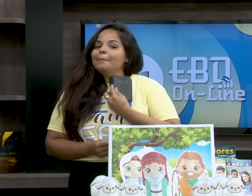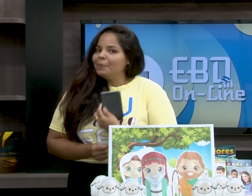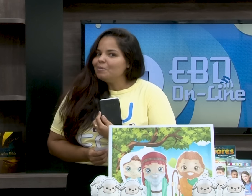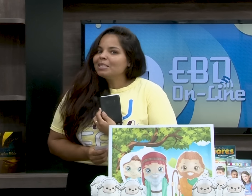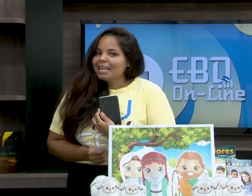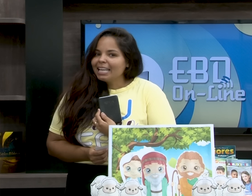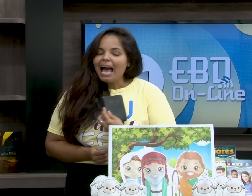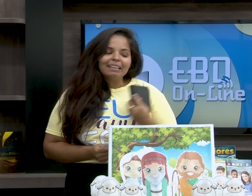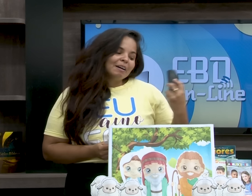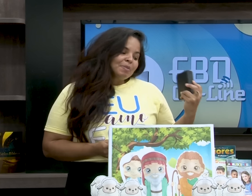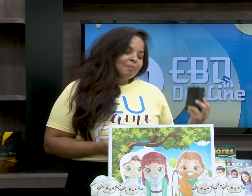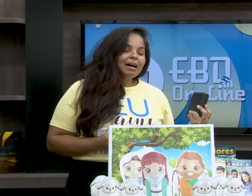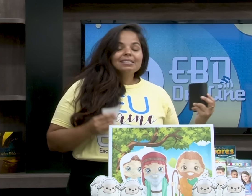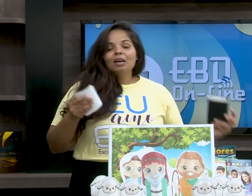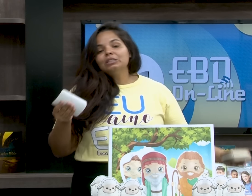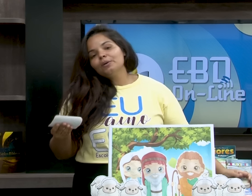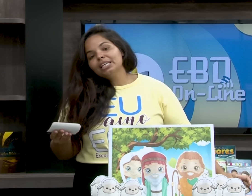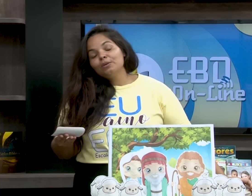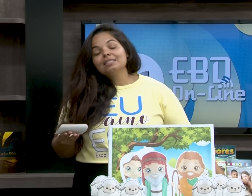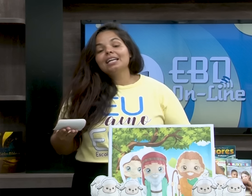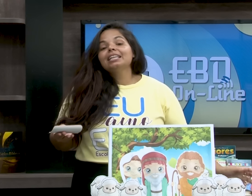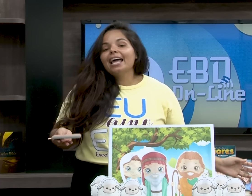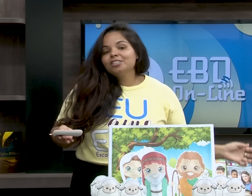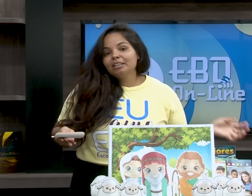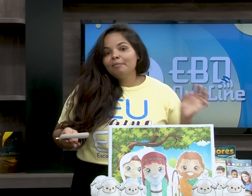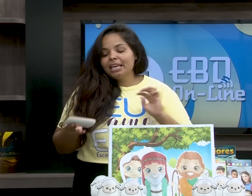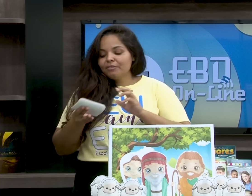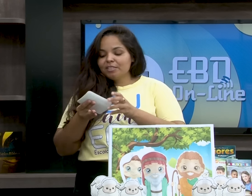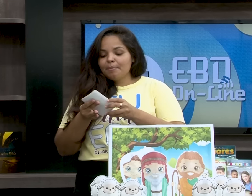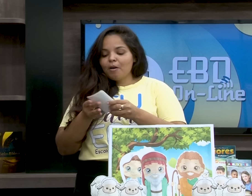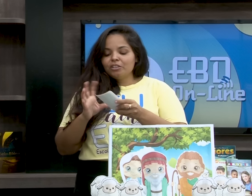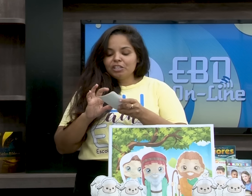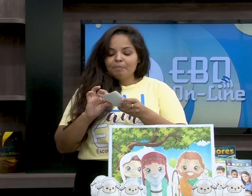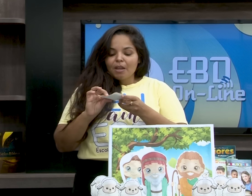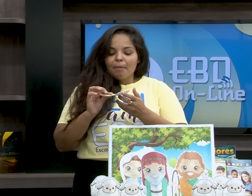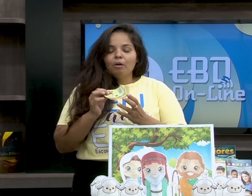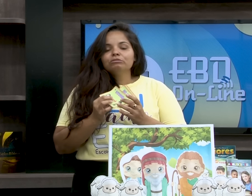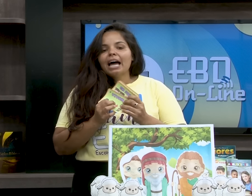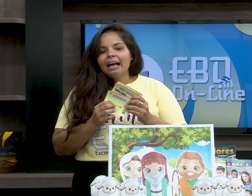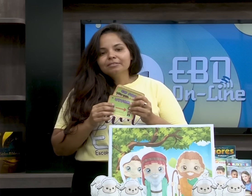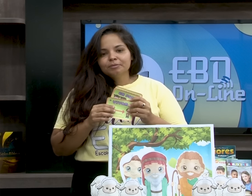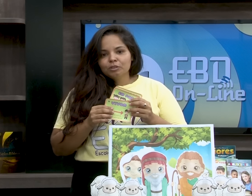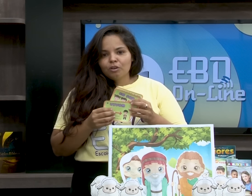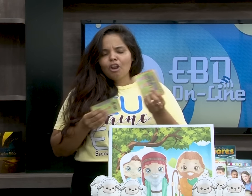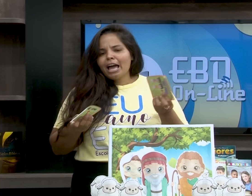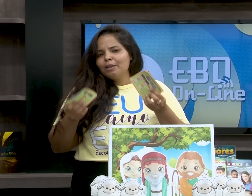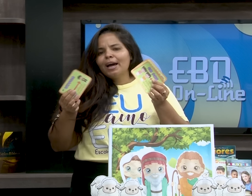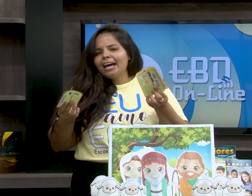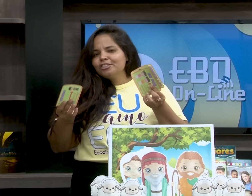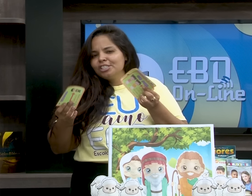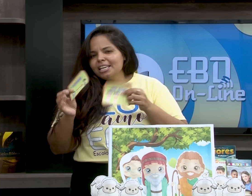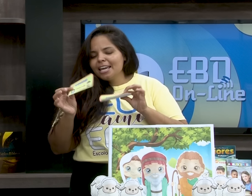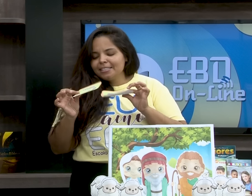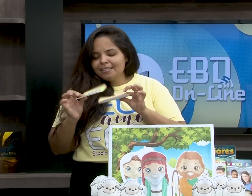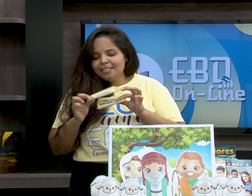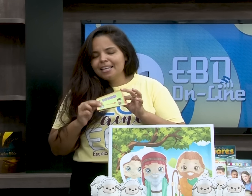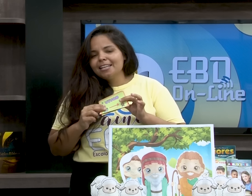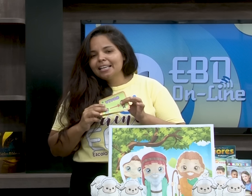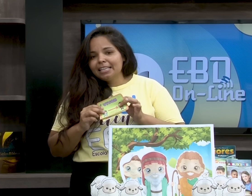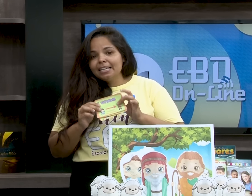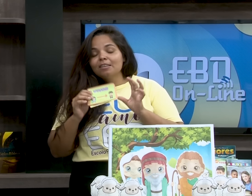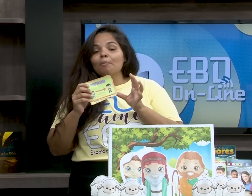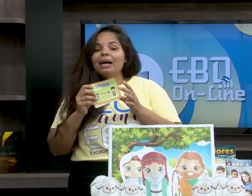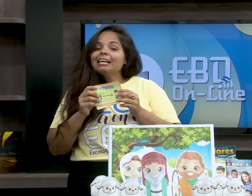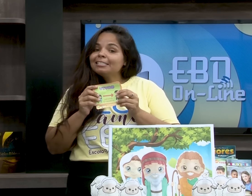a Bíblia Sagrada. Mas eu tenho aqui uma estratégia também, que você pode montar, colocar numa caixinha, esses